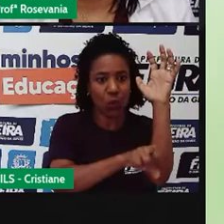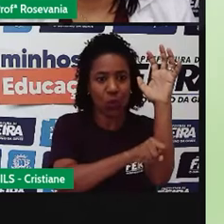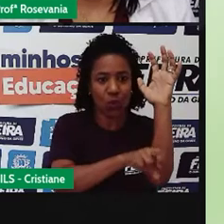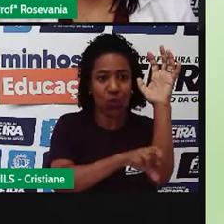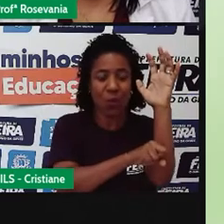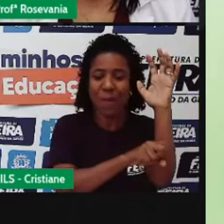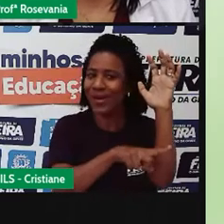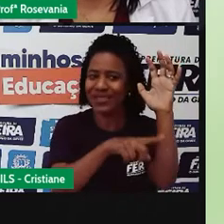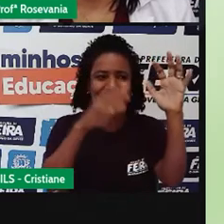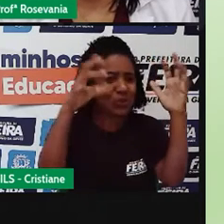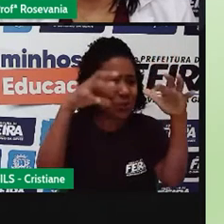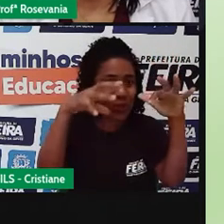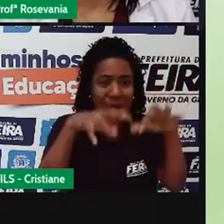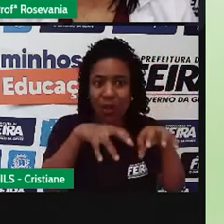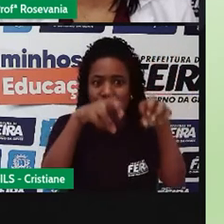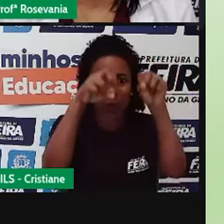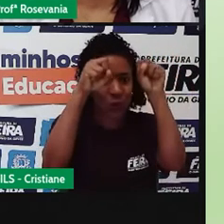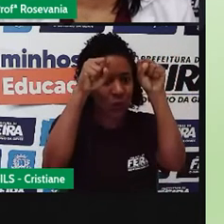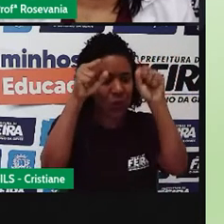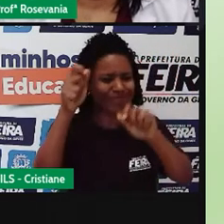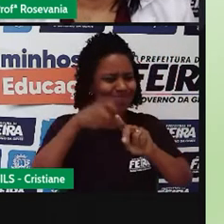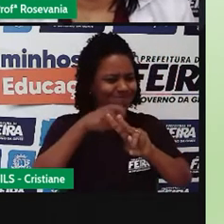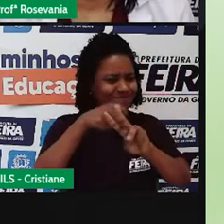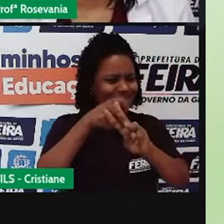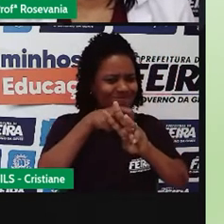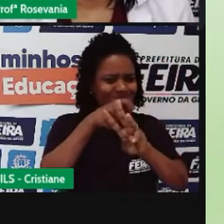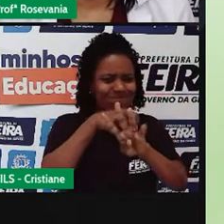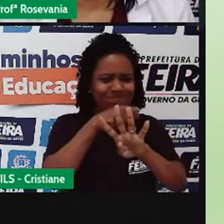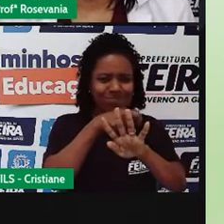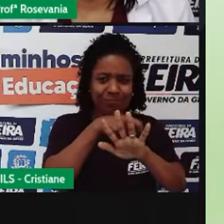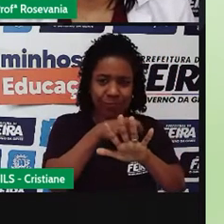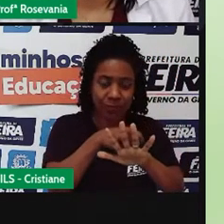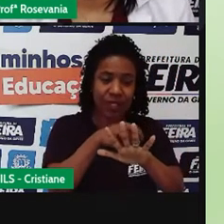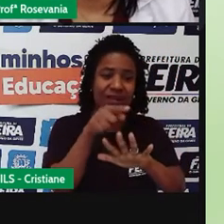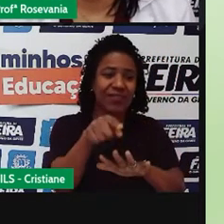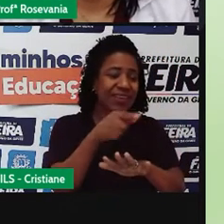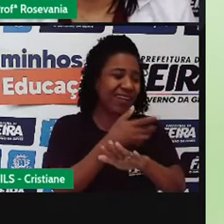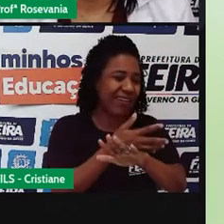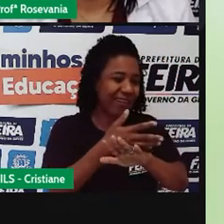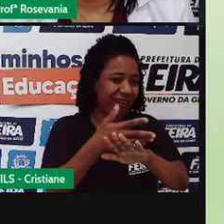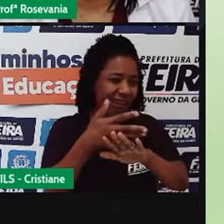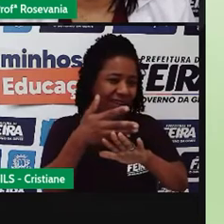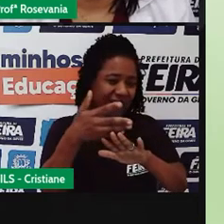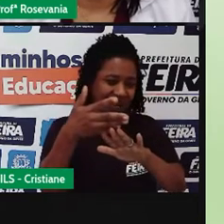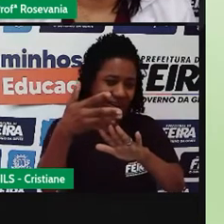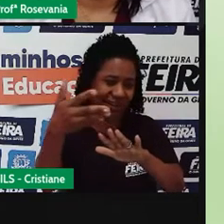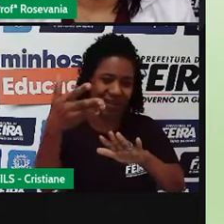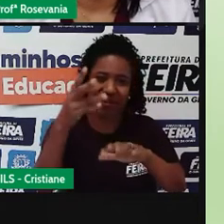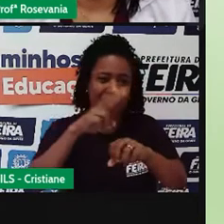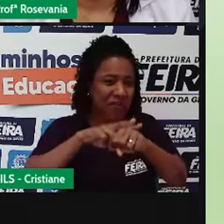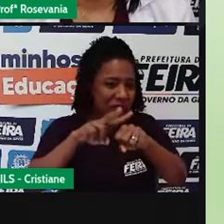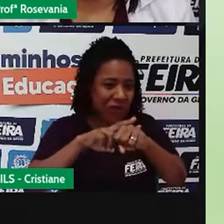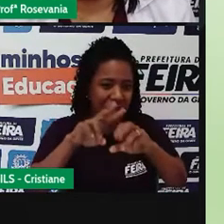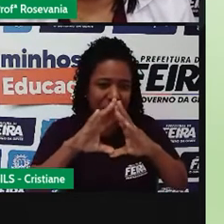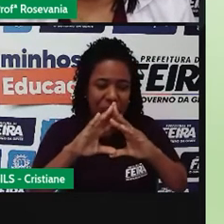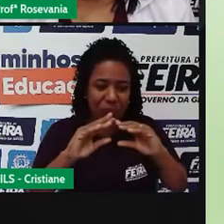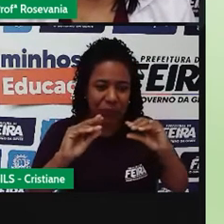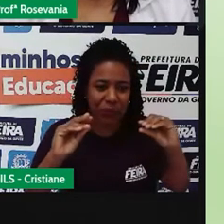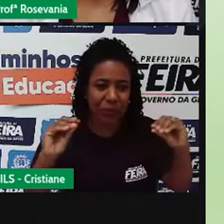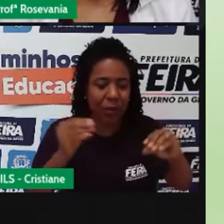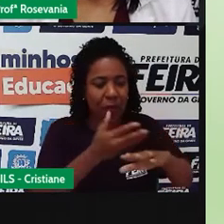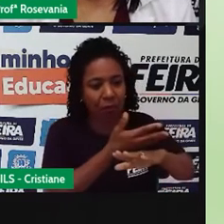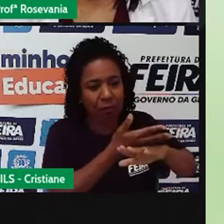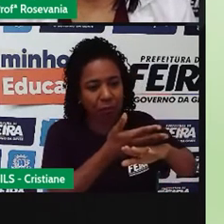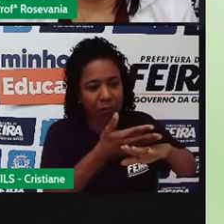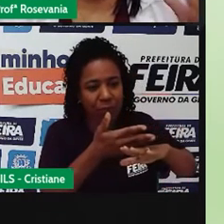galhos, né, e ela fica bem clarinha, não é uma mata verde, por isso que recebe o nome, né, de mata branca.